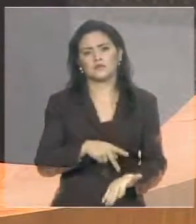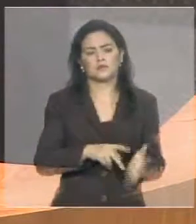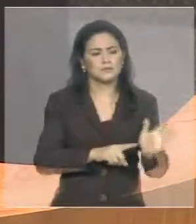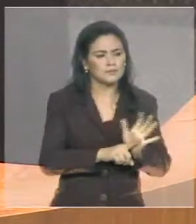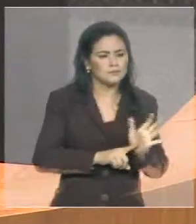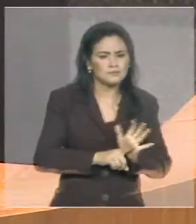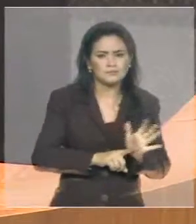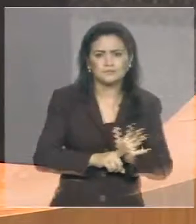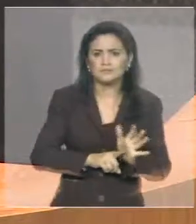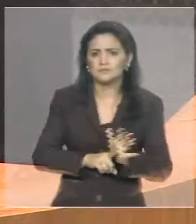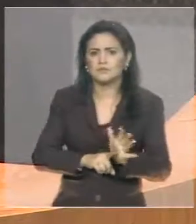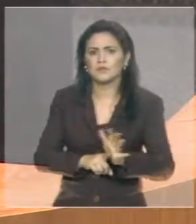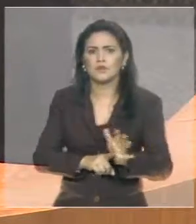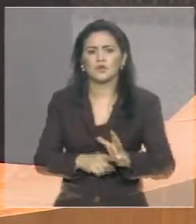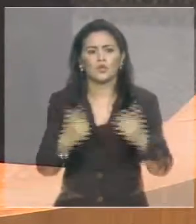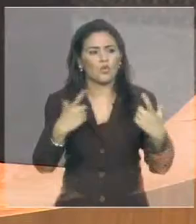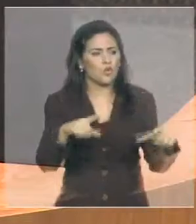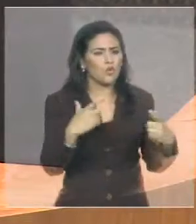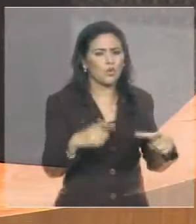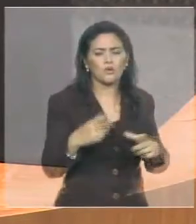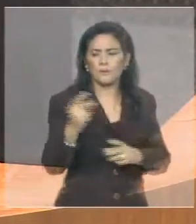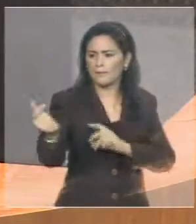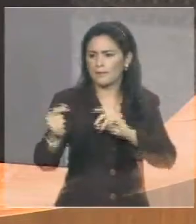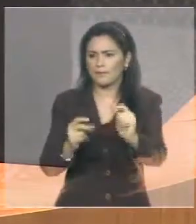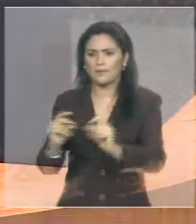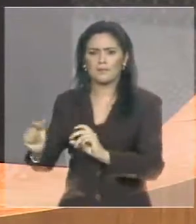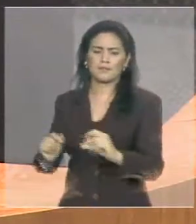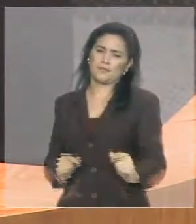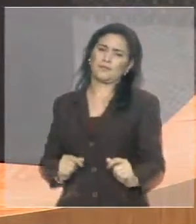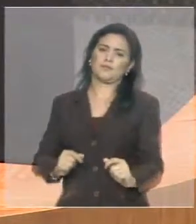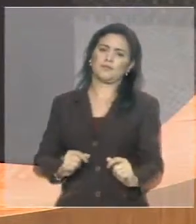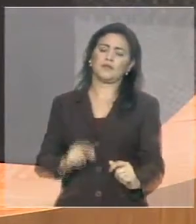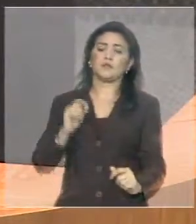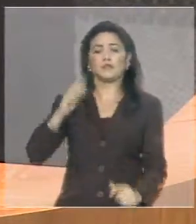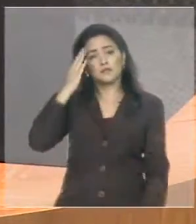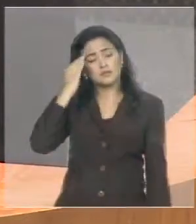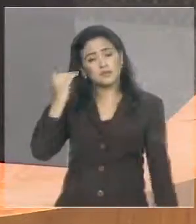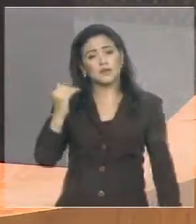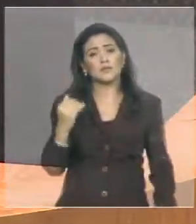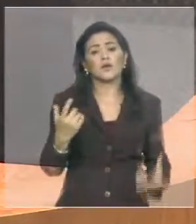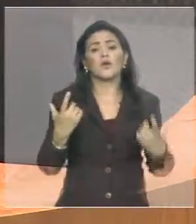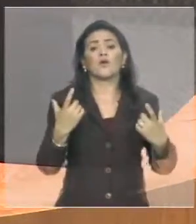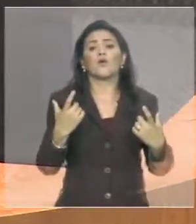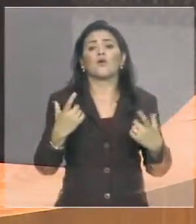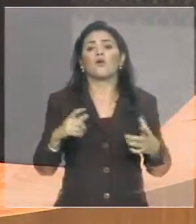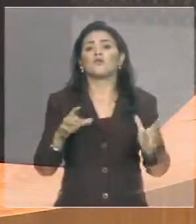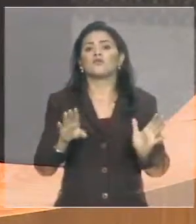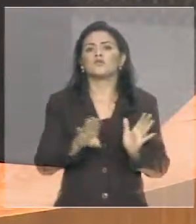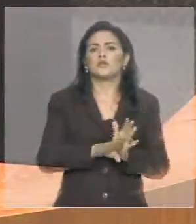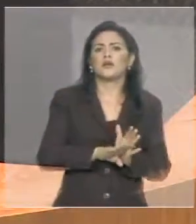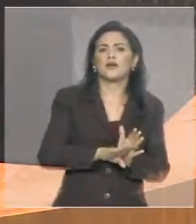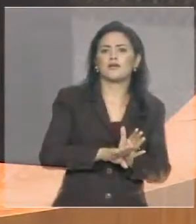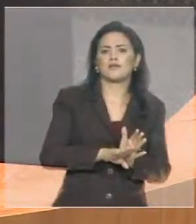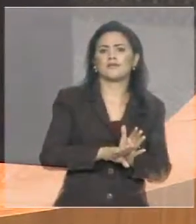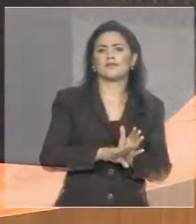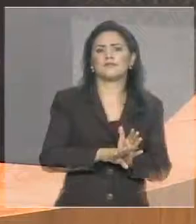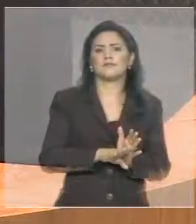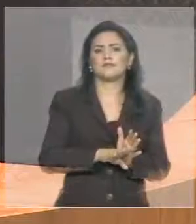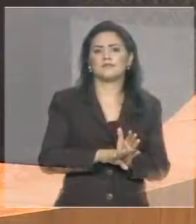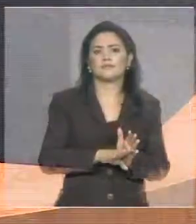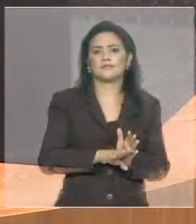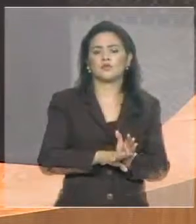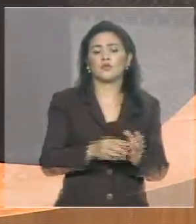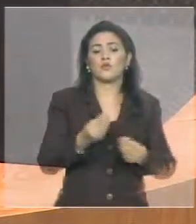rotas de fuga, deputada Francisca Primo, que sabe realmente aonde entrar e aonde sair, que vê as fragilidades do